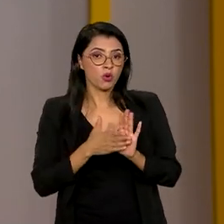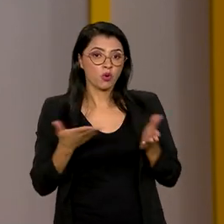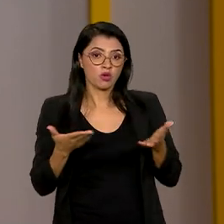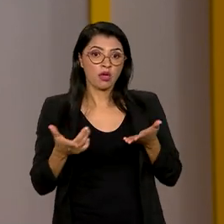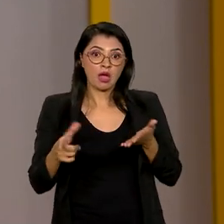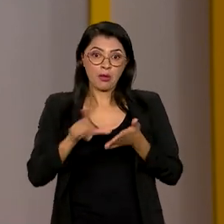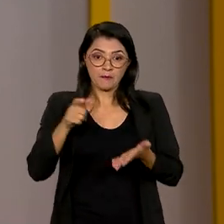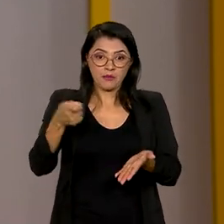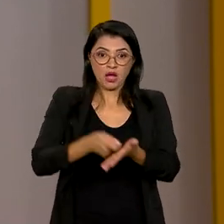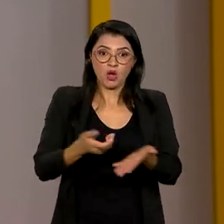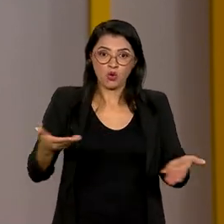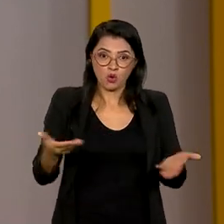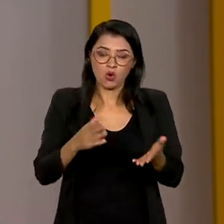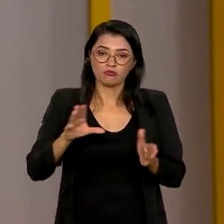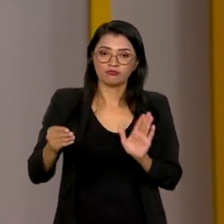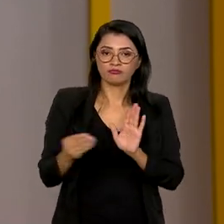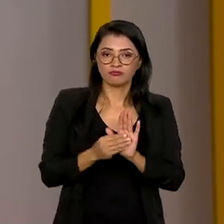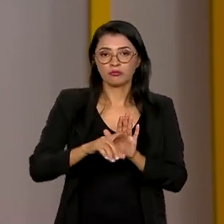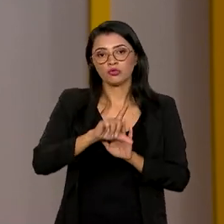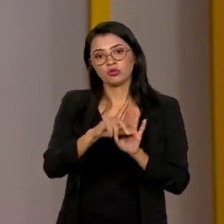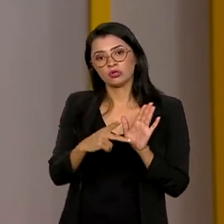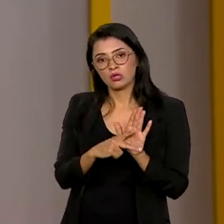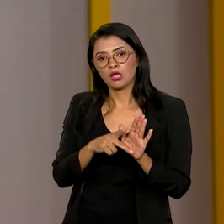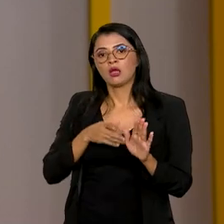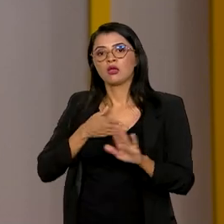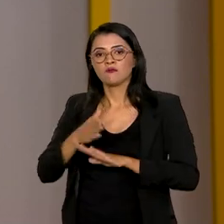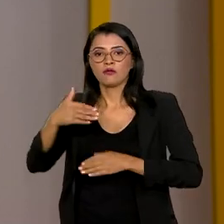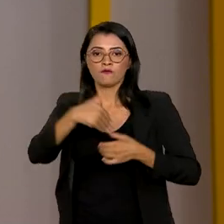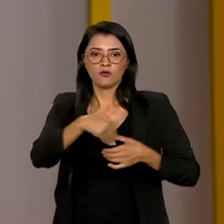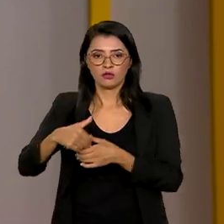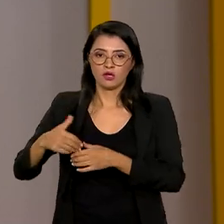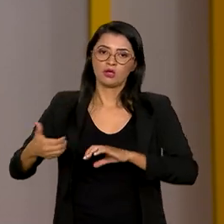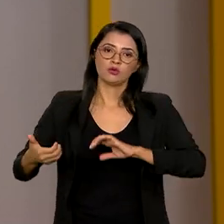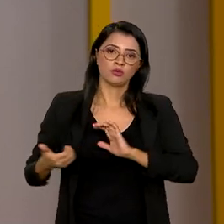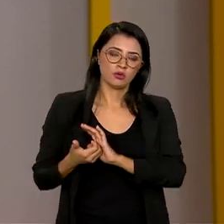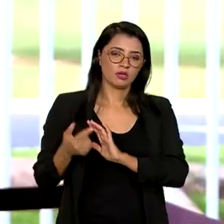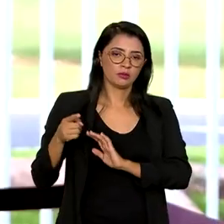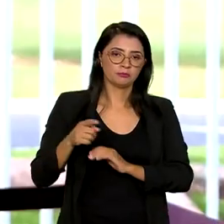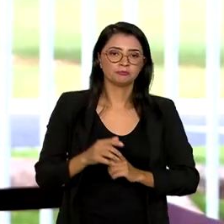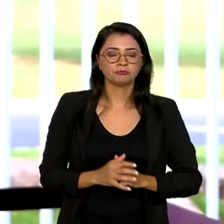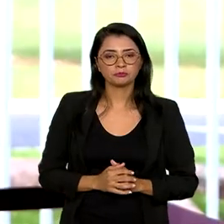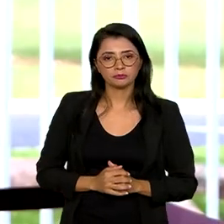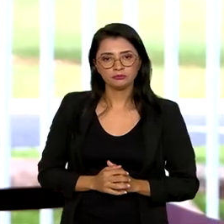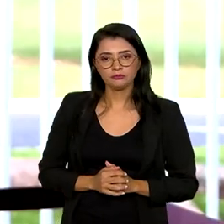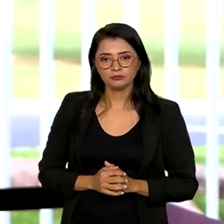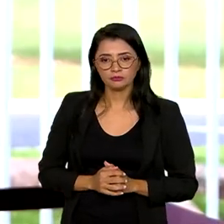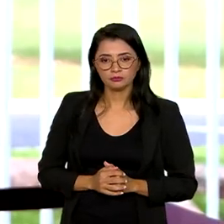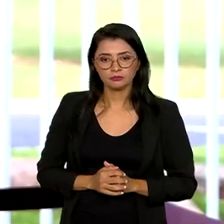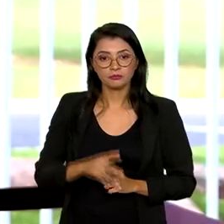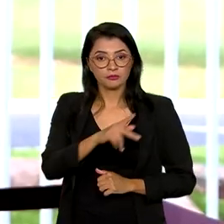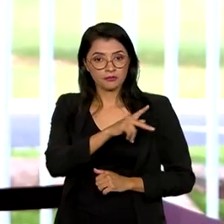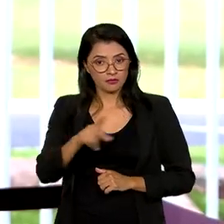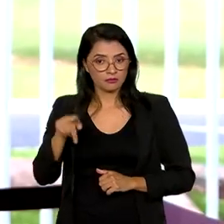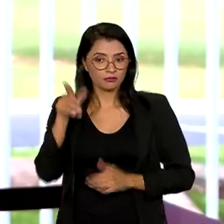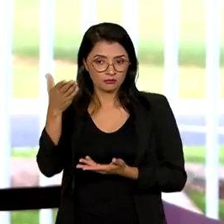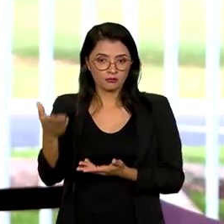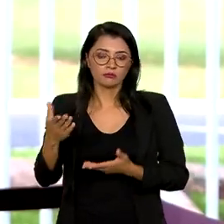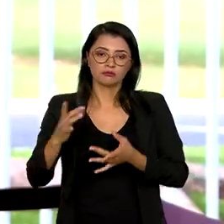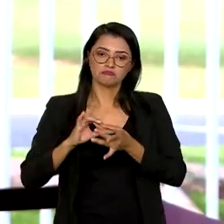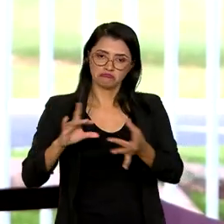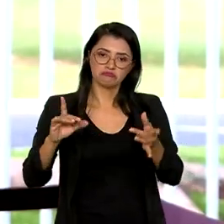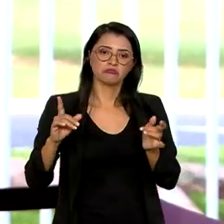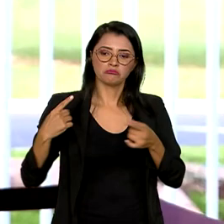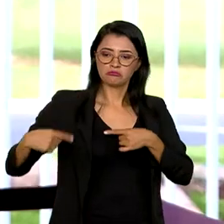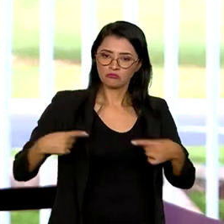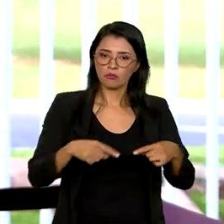antecipação seja incluída em projeto de lei que tramita na Câmara dos Deputados. O presidente nos autorizou de discutir